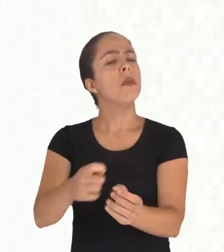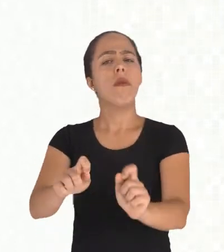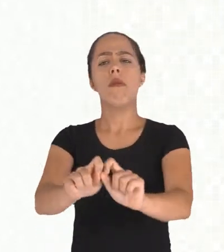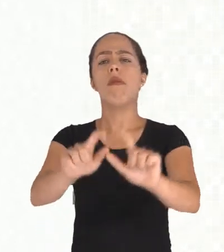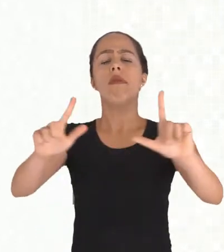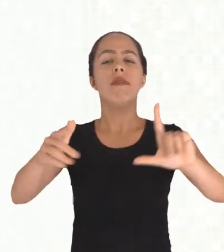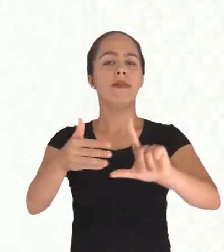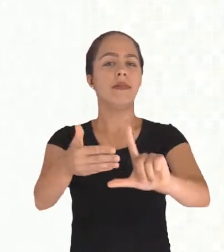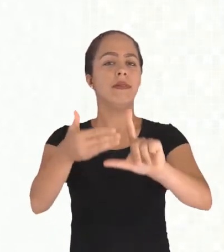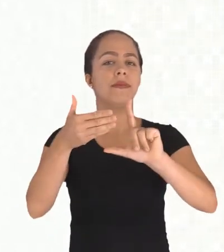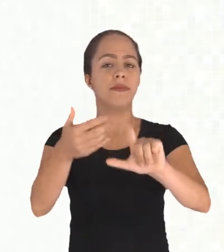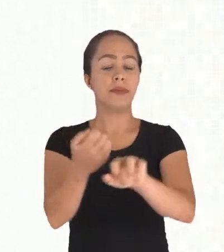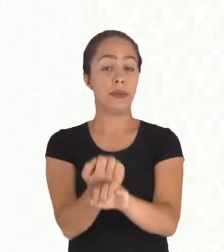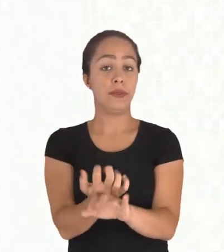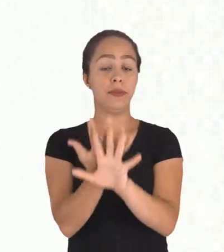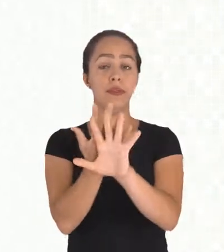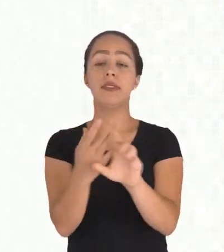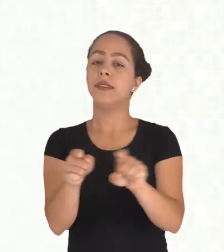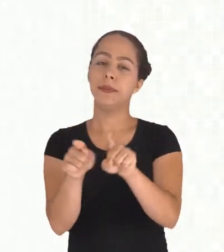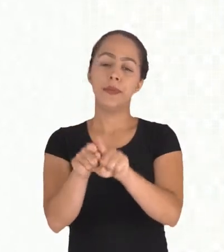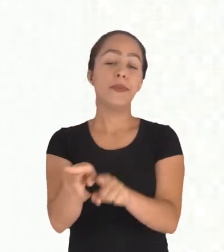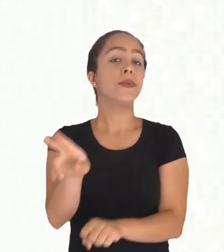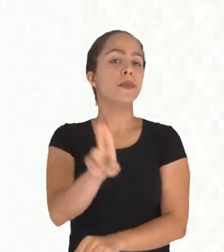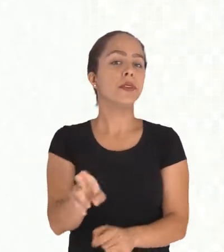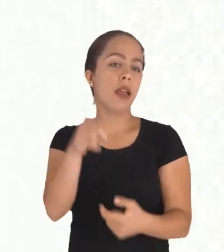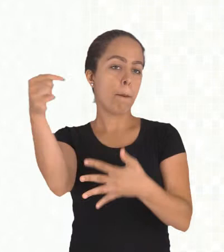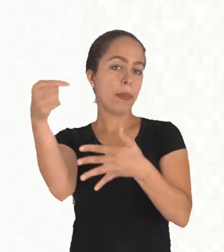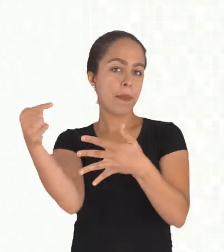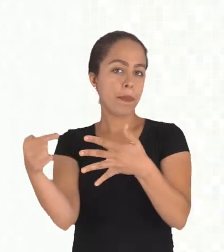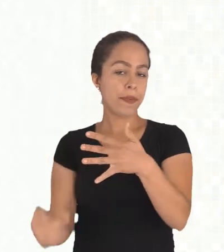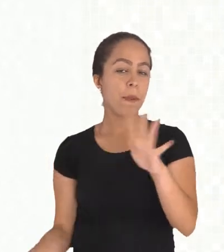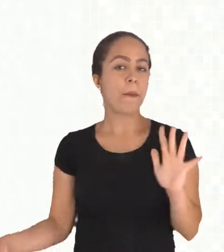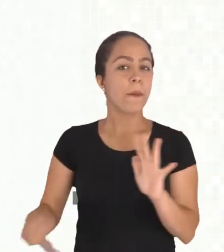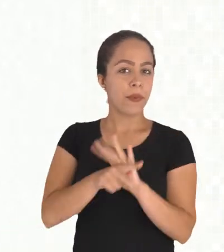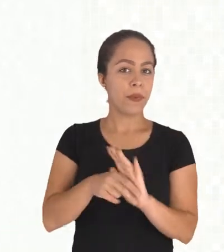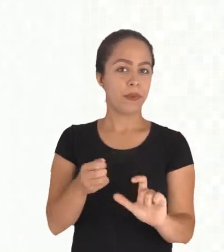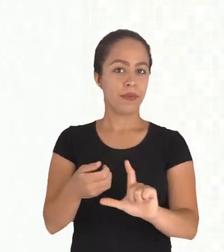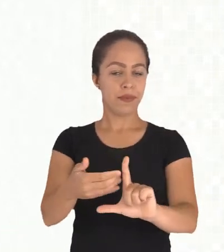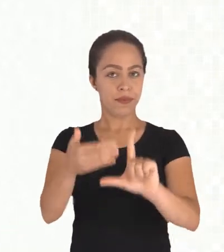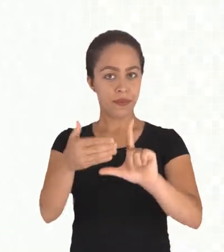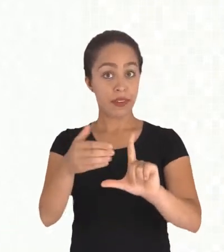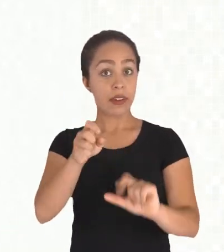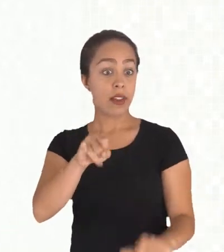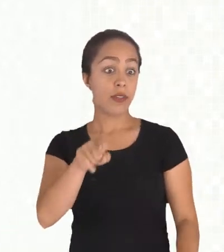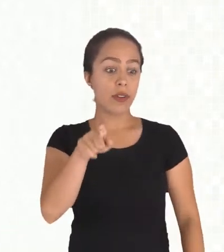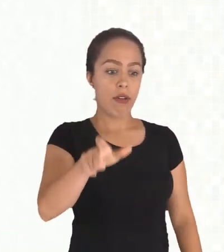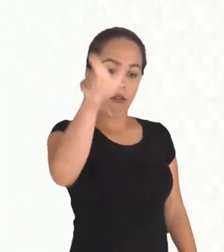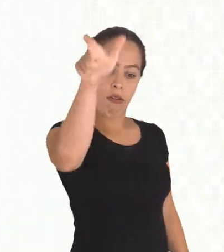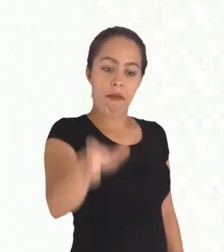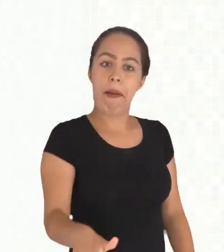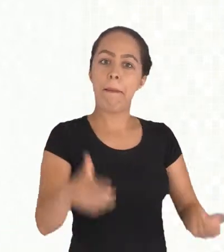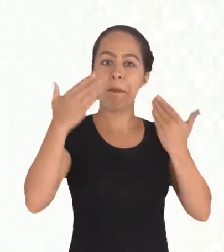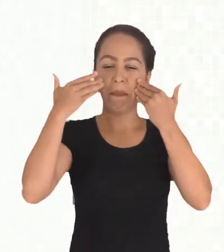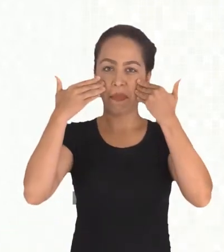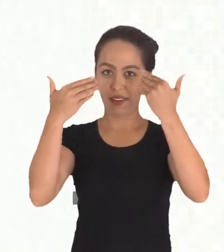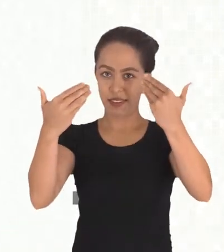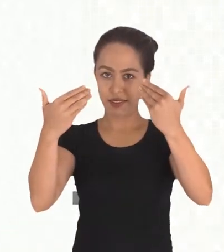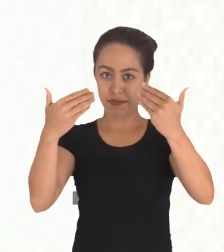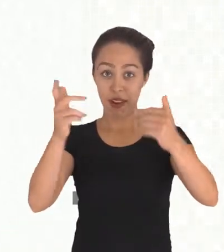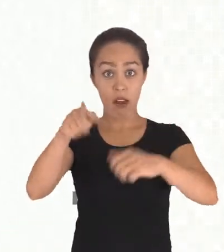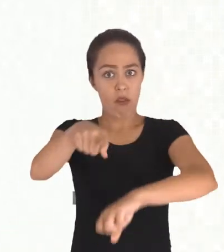for um apresentador ou seja você que vai fazer a apresentação colocar seus slides e